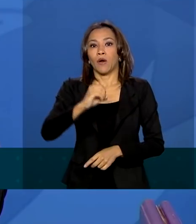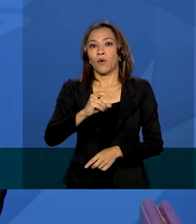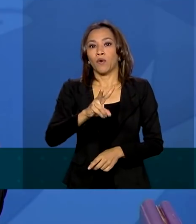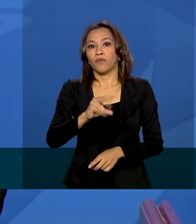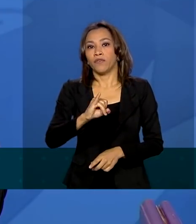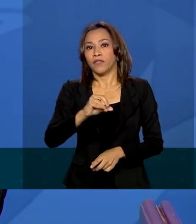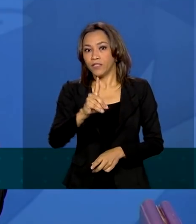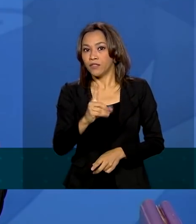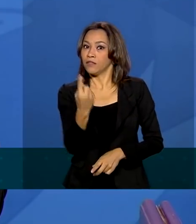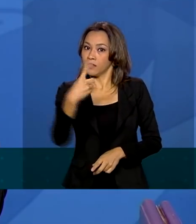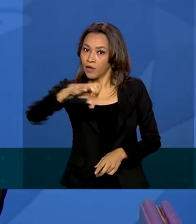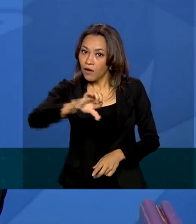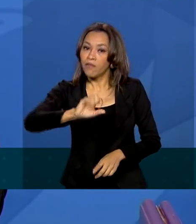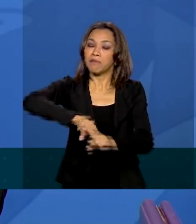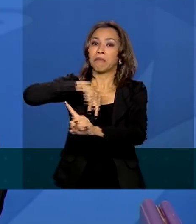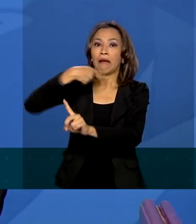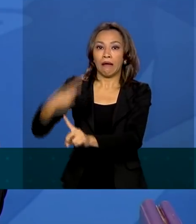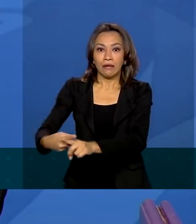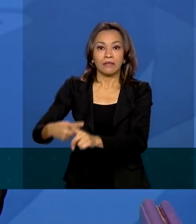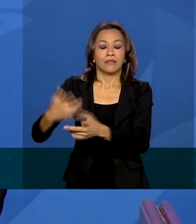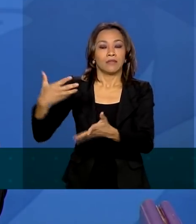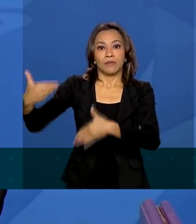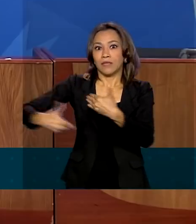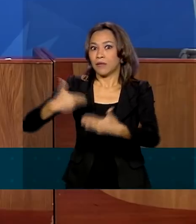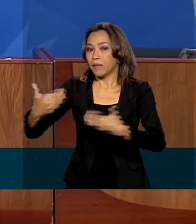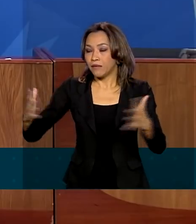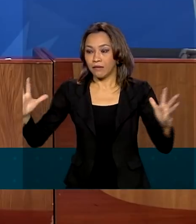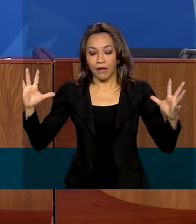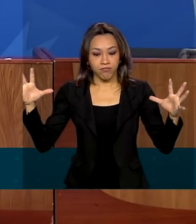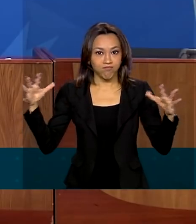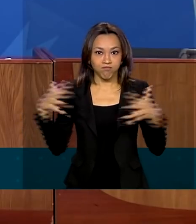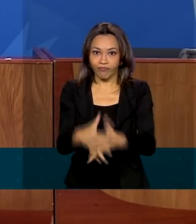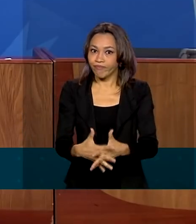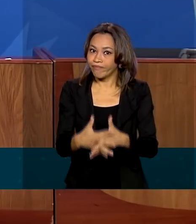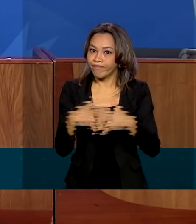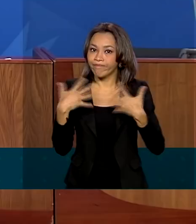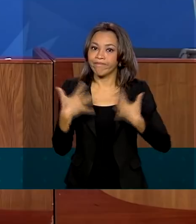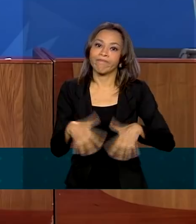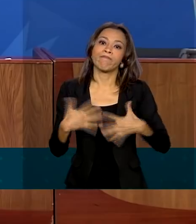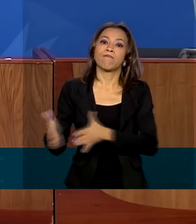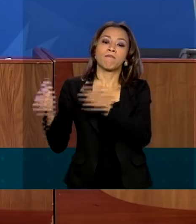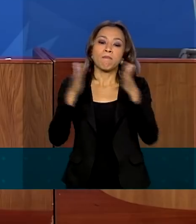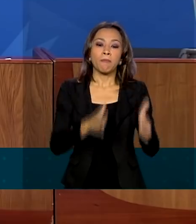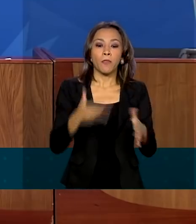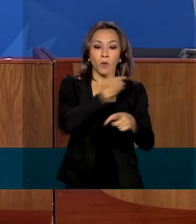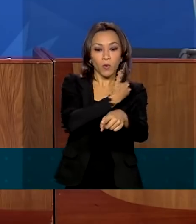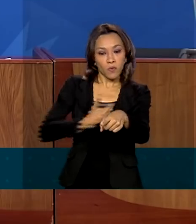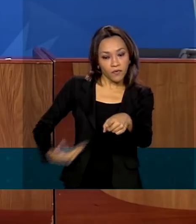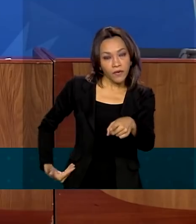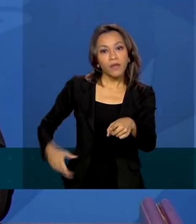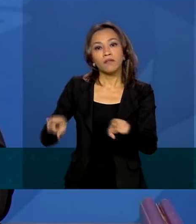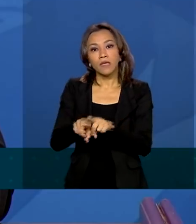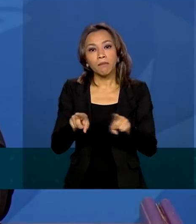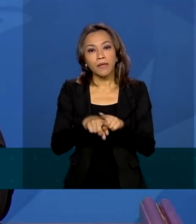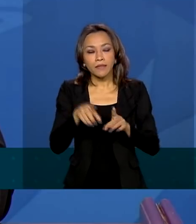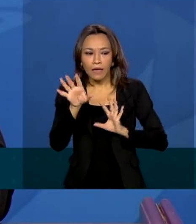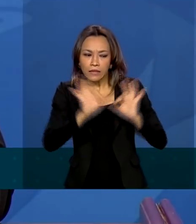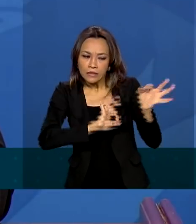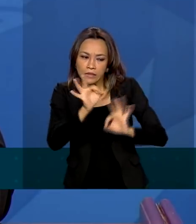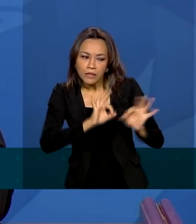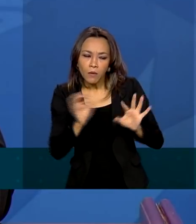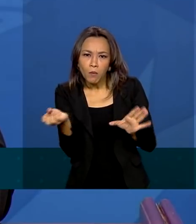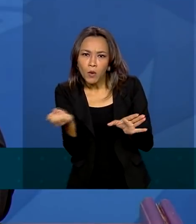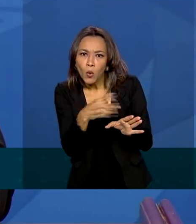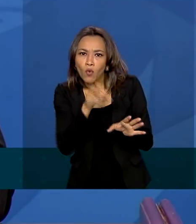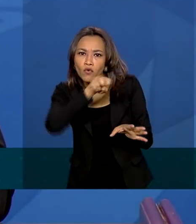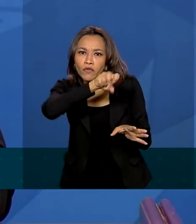colapso do tratamento de saúde em Manaus. O governo também trabalha no mapeamento da nova cepa do vírus identificada